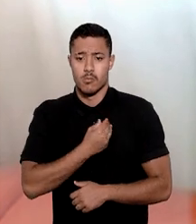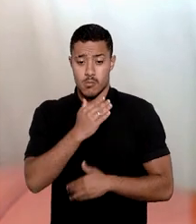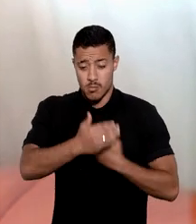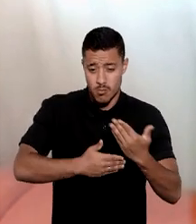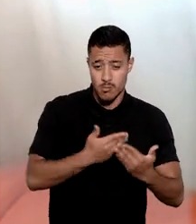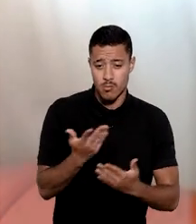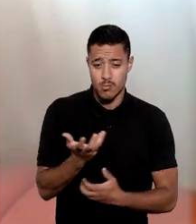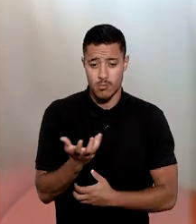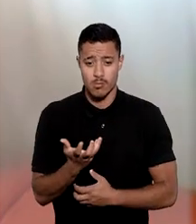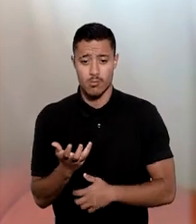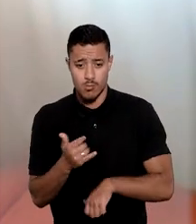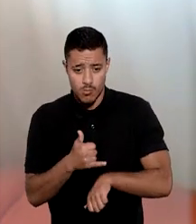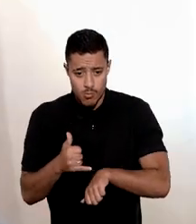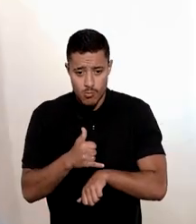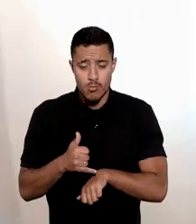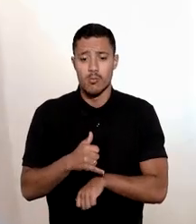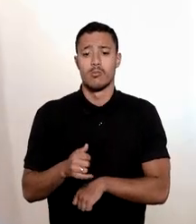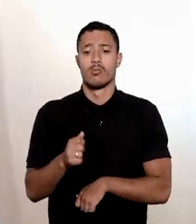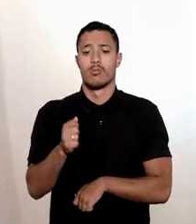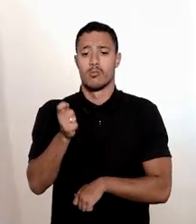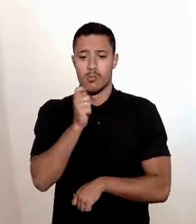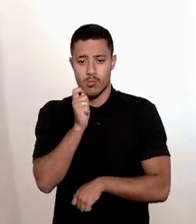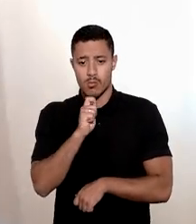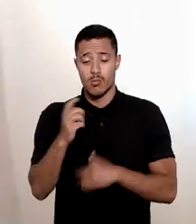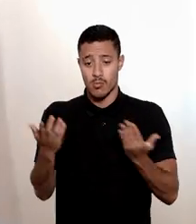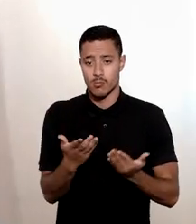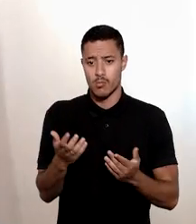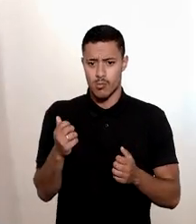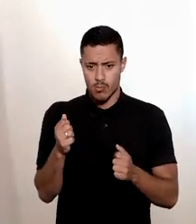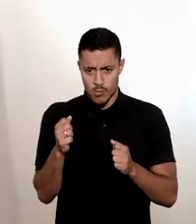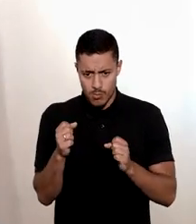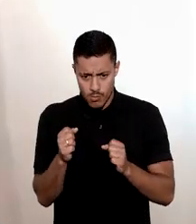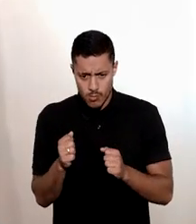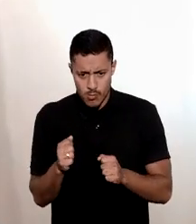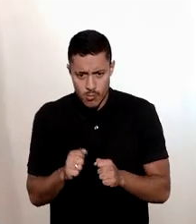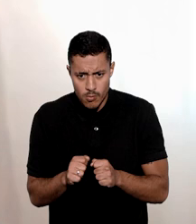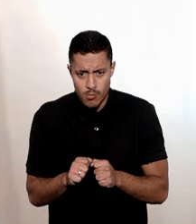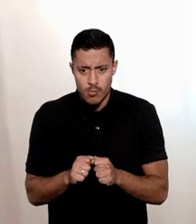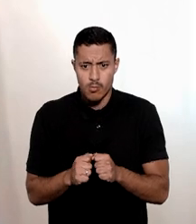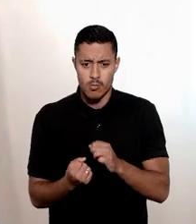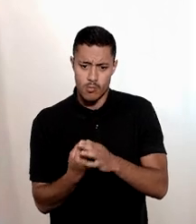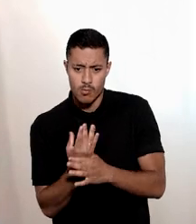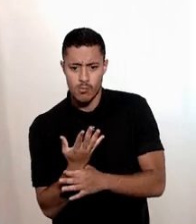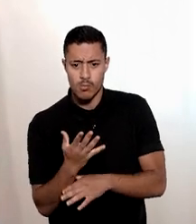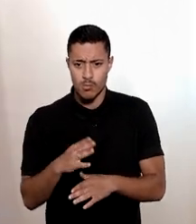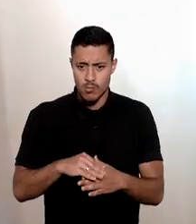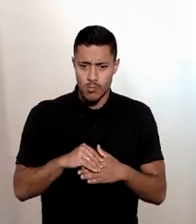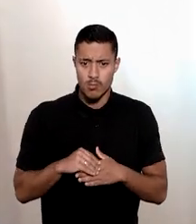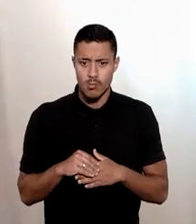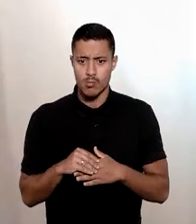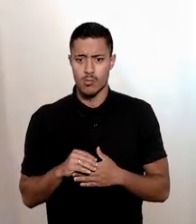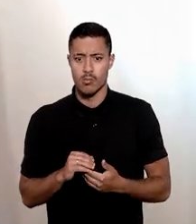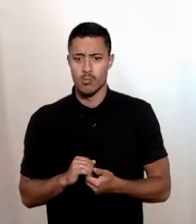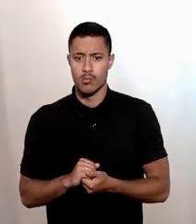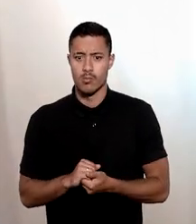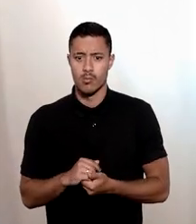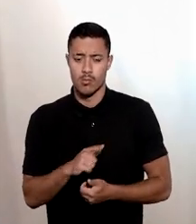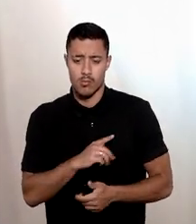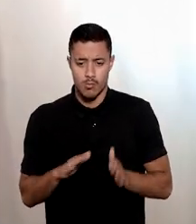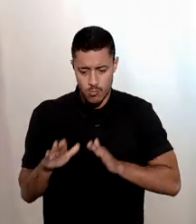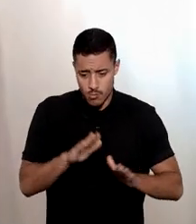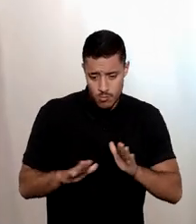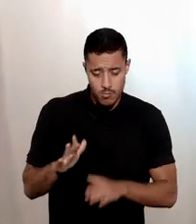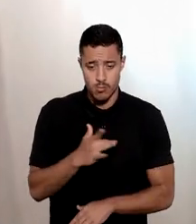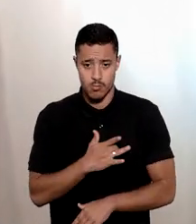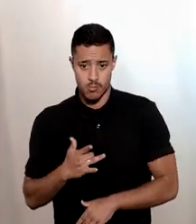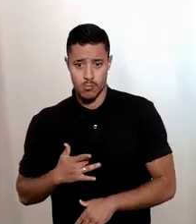iniciar o uso do canabidiol e que agora, podendo cultivar canábis para extração própria, ele vai ter a garantia de cuidar da